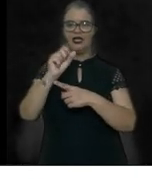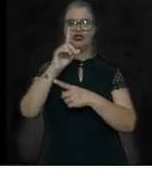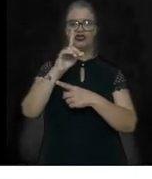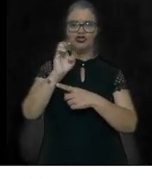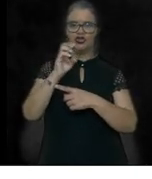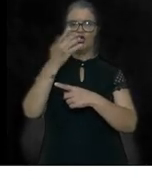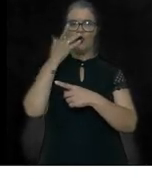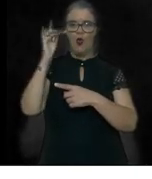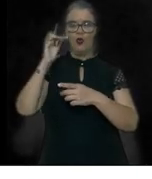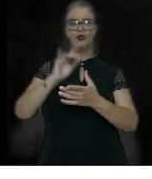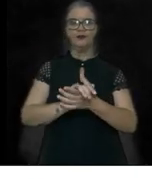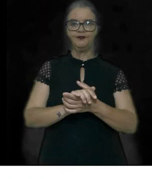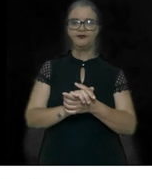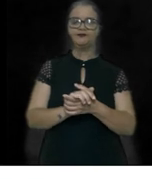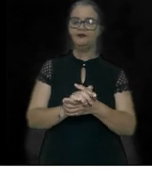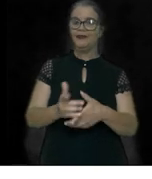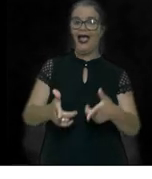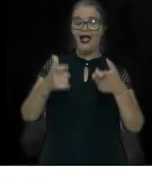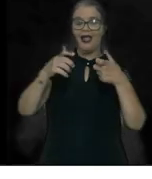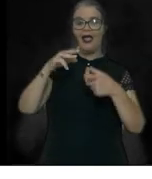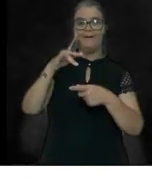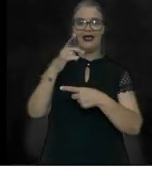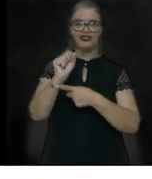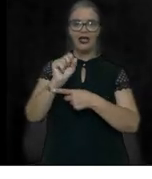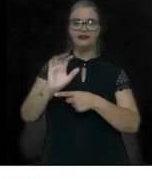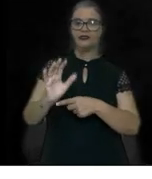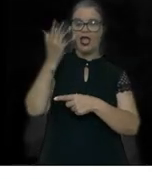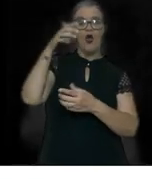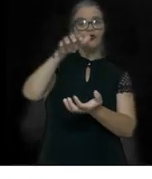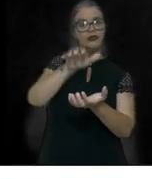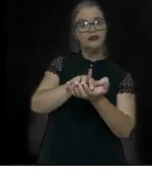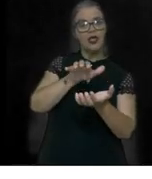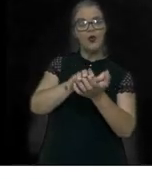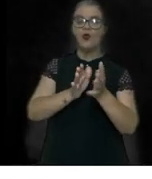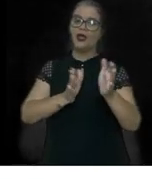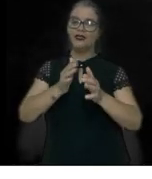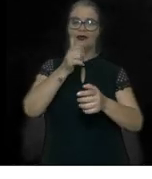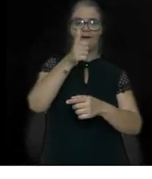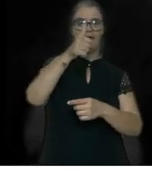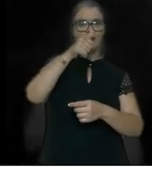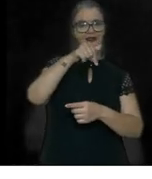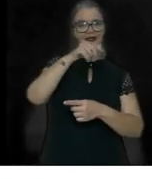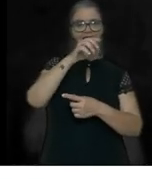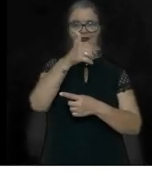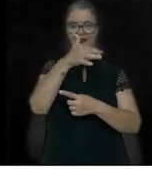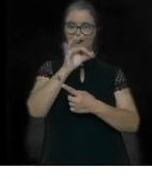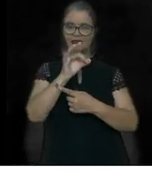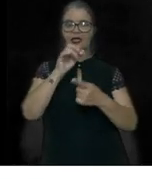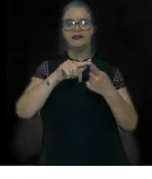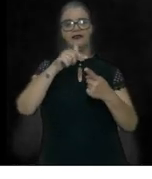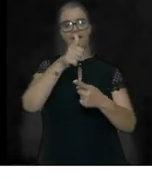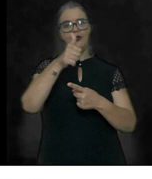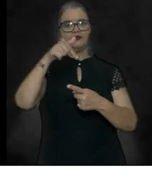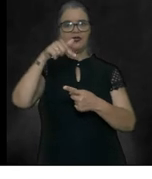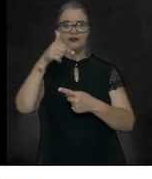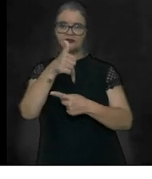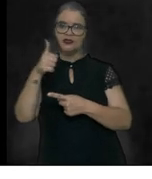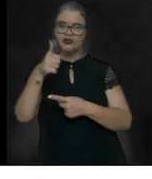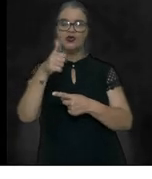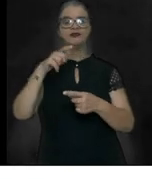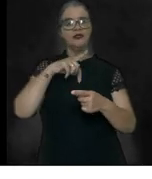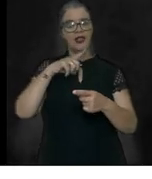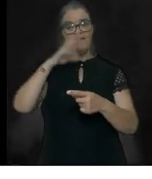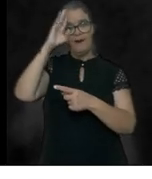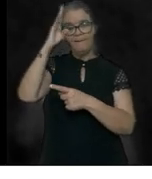A Guerra dos Mascates, que ocorreu em Pernambuco entre 1710 e 1711, teve como principal